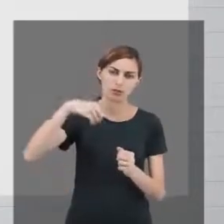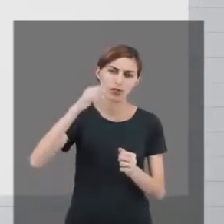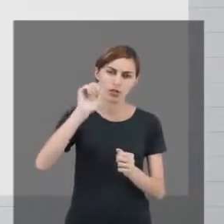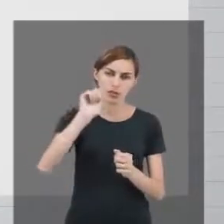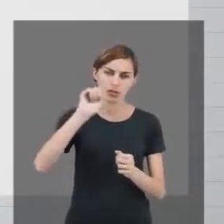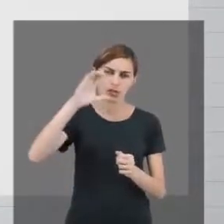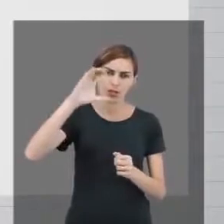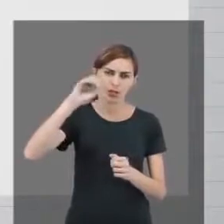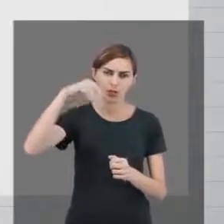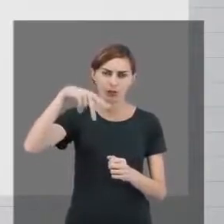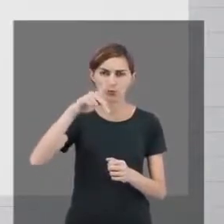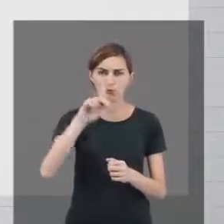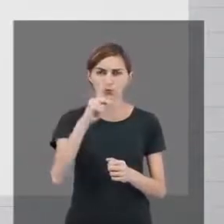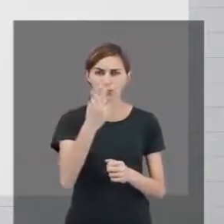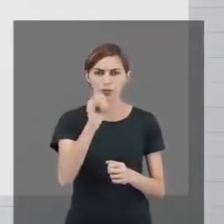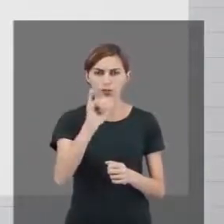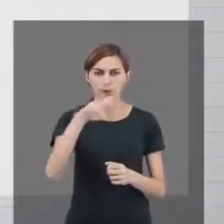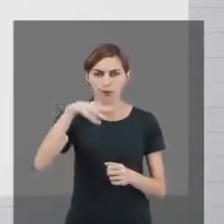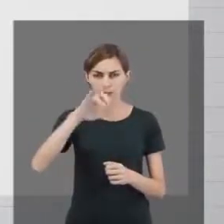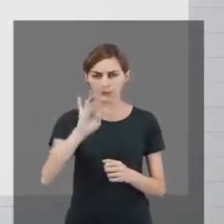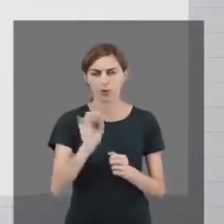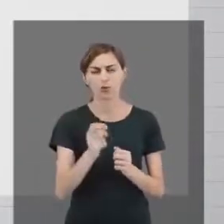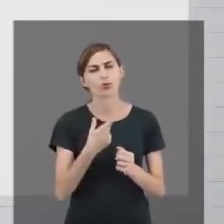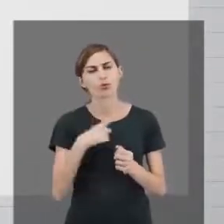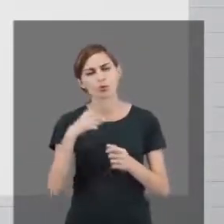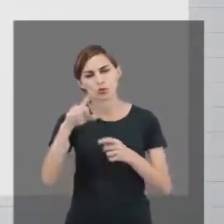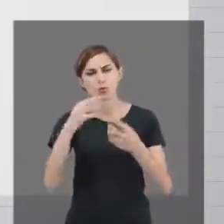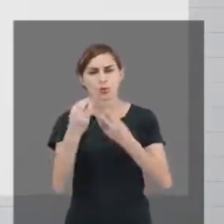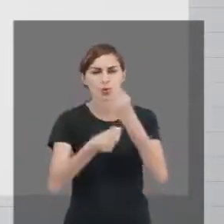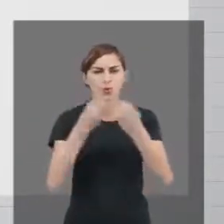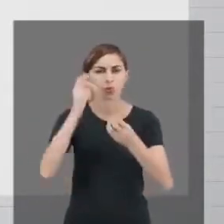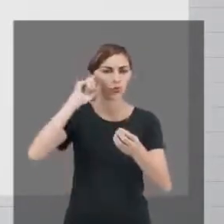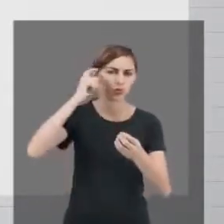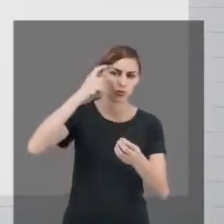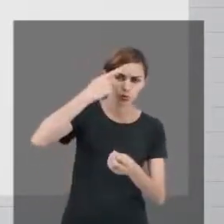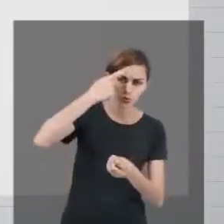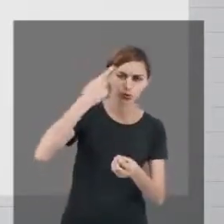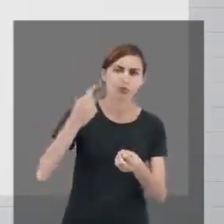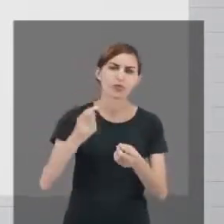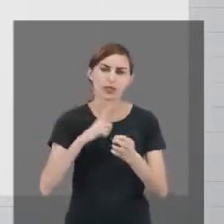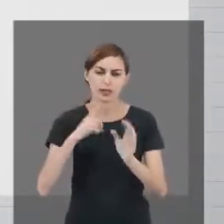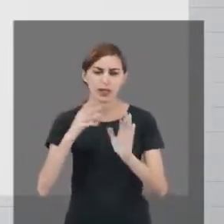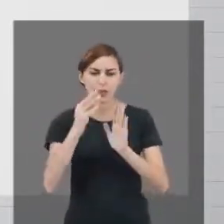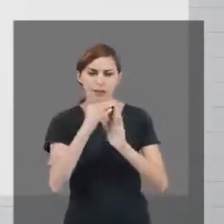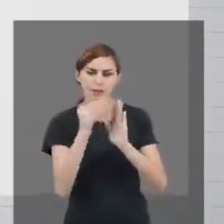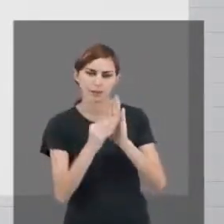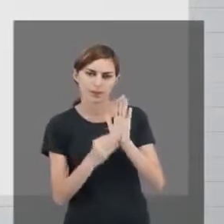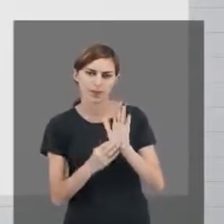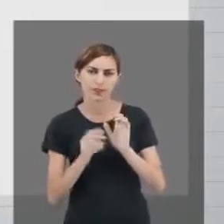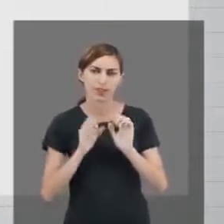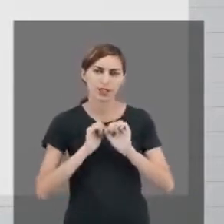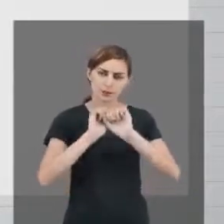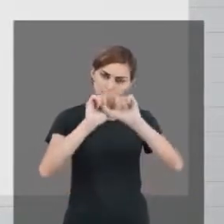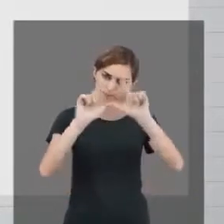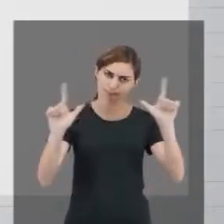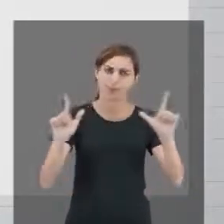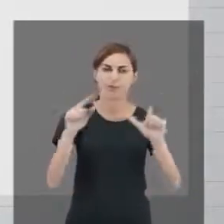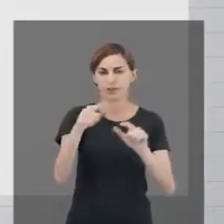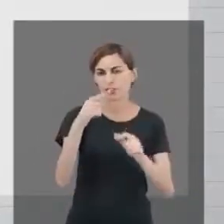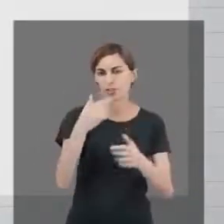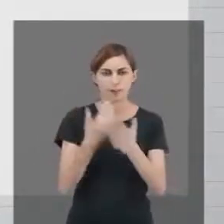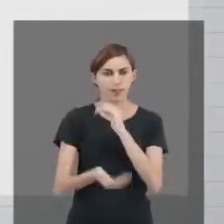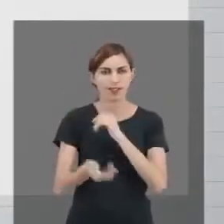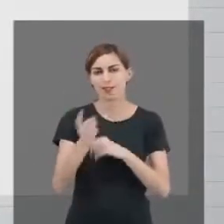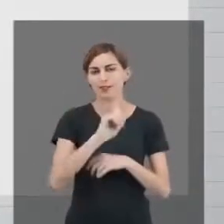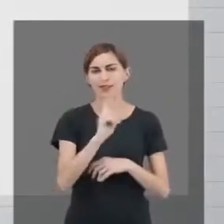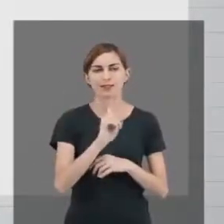onde precisa chegar para tirar suas dúvidas, como chegar lá. E tem o passo a passo, as telas, está bem completinho, para você não se